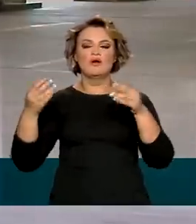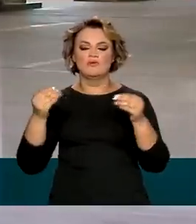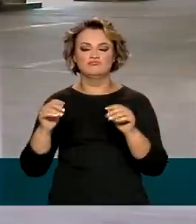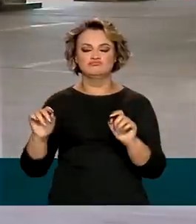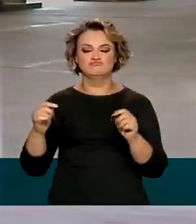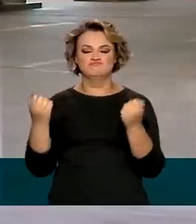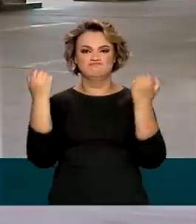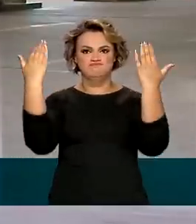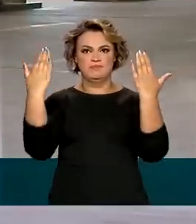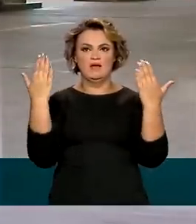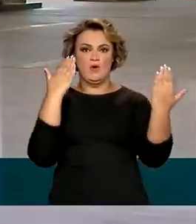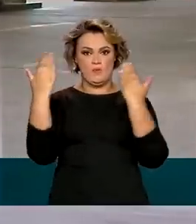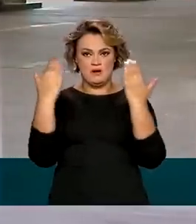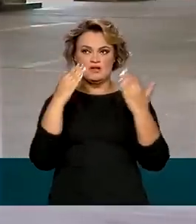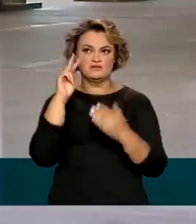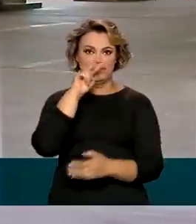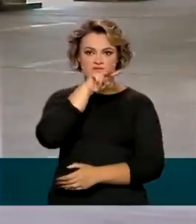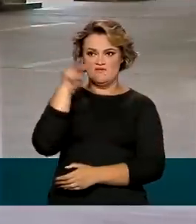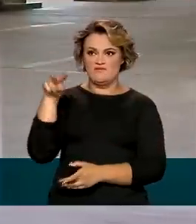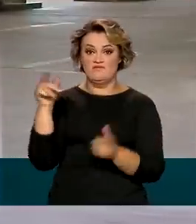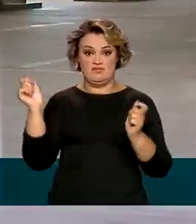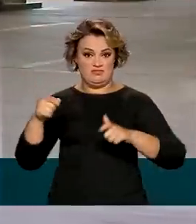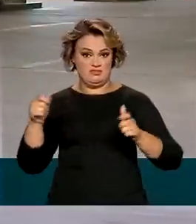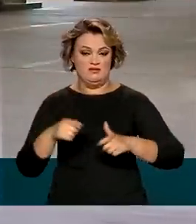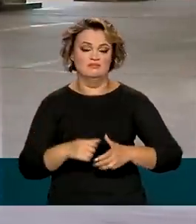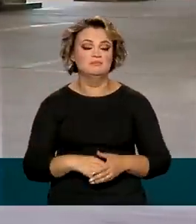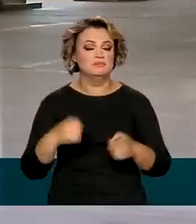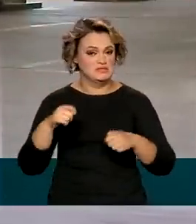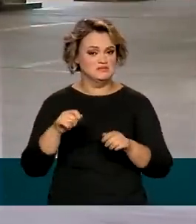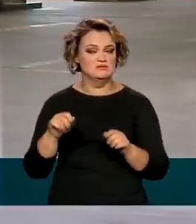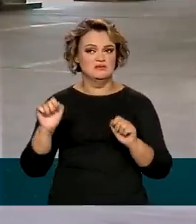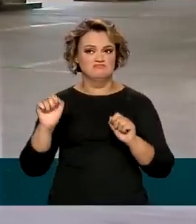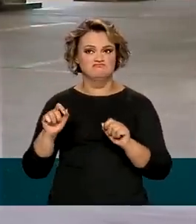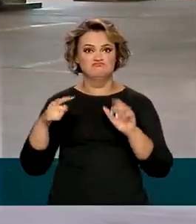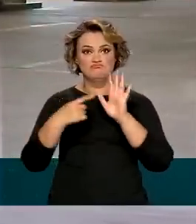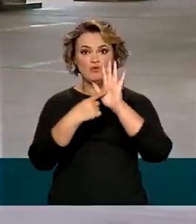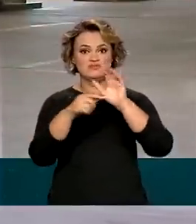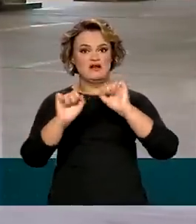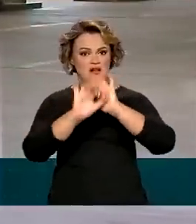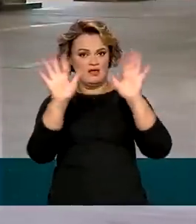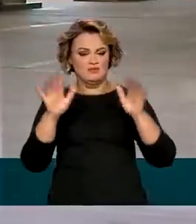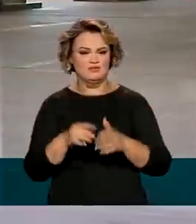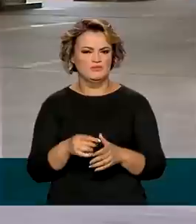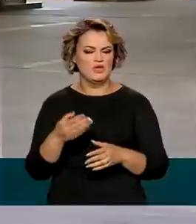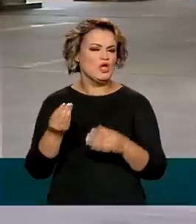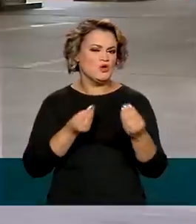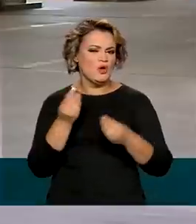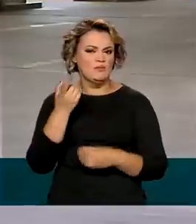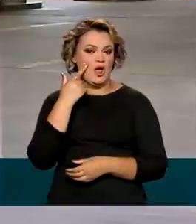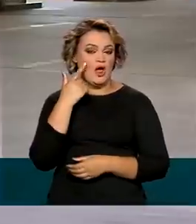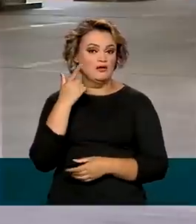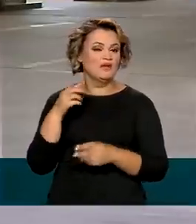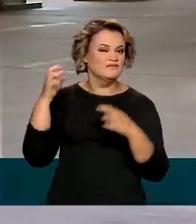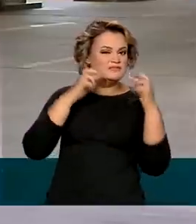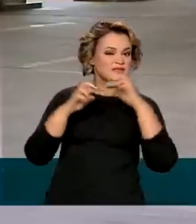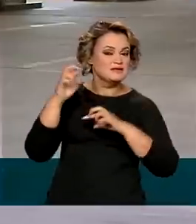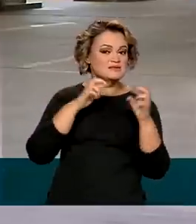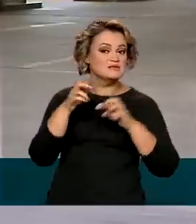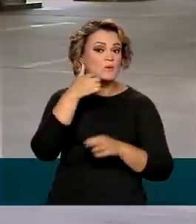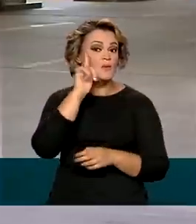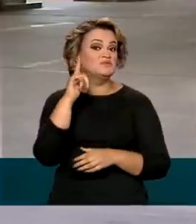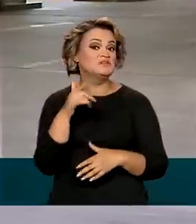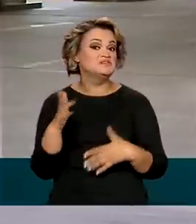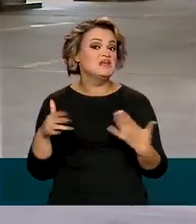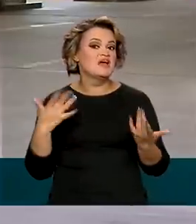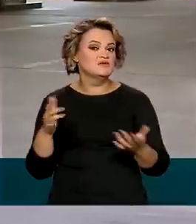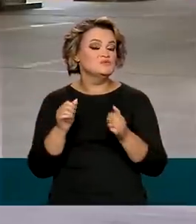22 de junho, antes da entrada em vigor dessa lei de redução dos impostos. Nós vamos ver na reportagem como foi a fiscalização feita